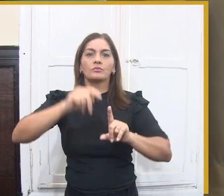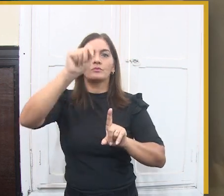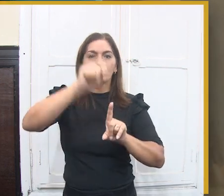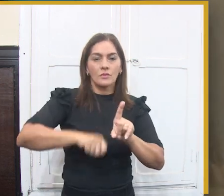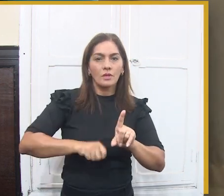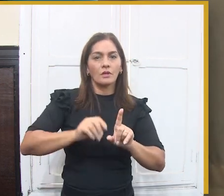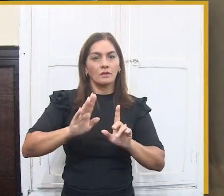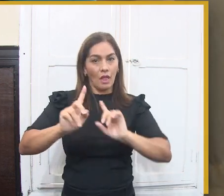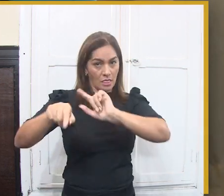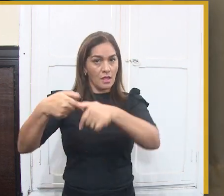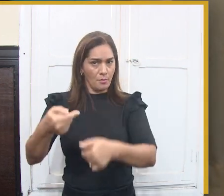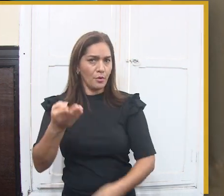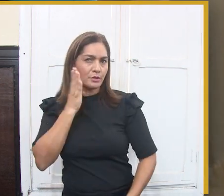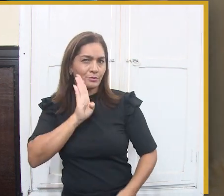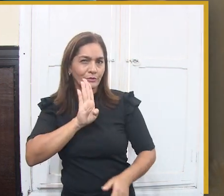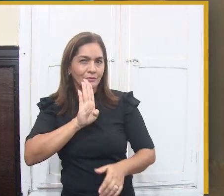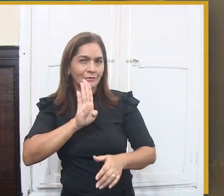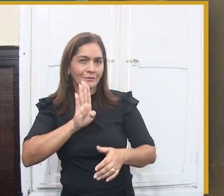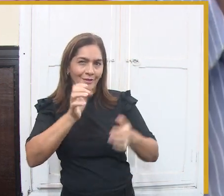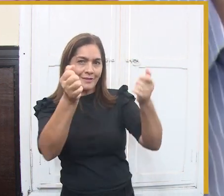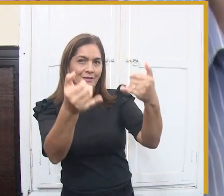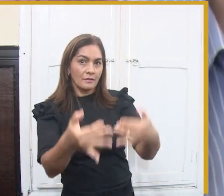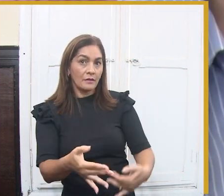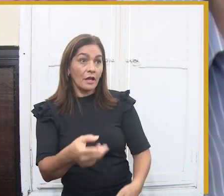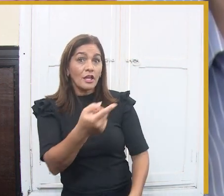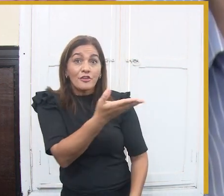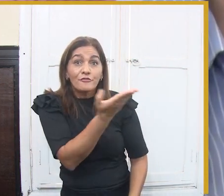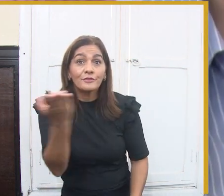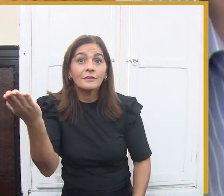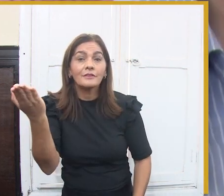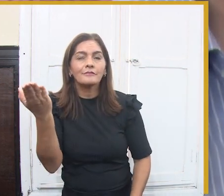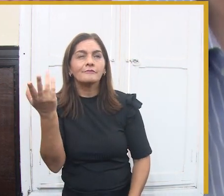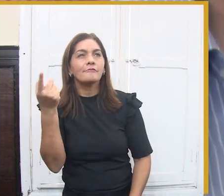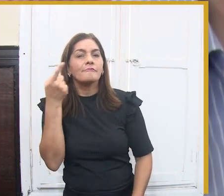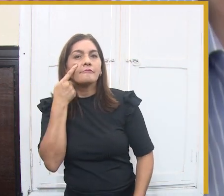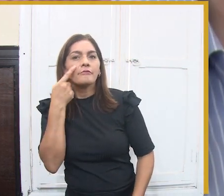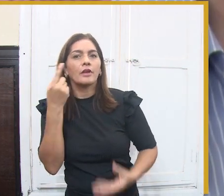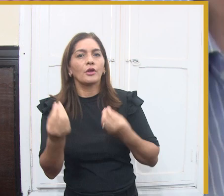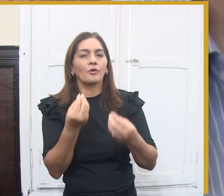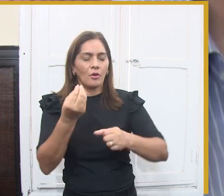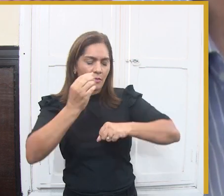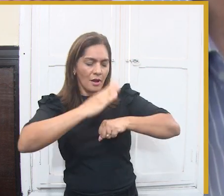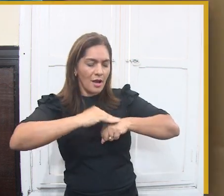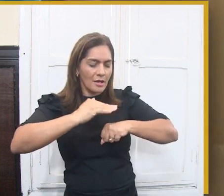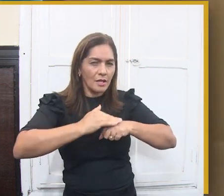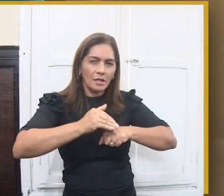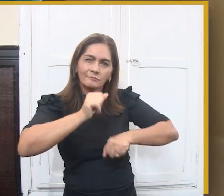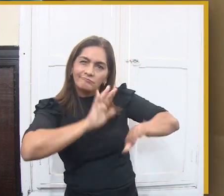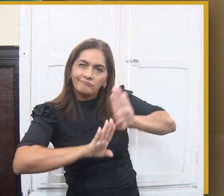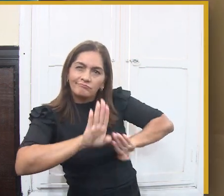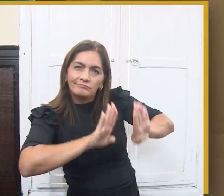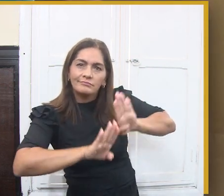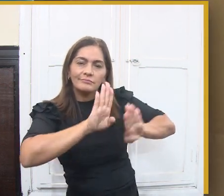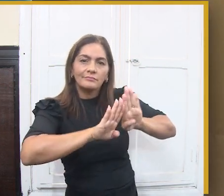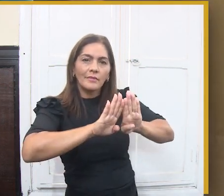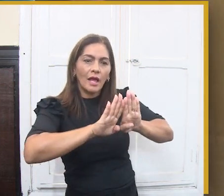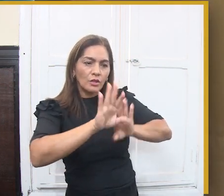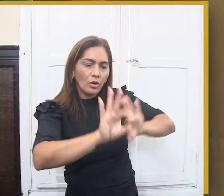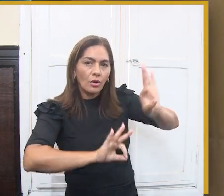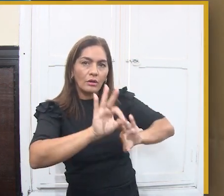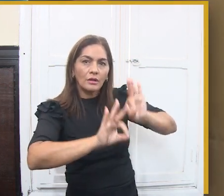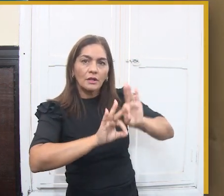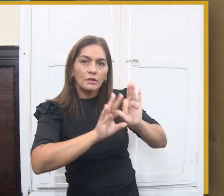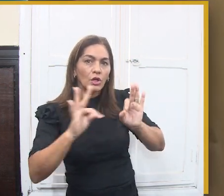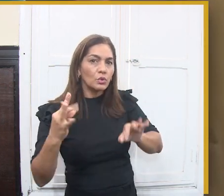só um evento, mas uma experiência. E essa experiência ser vivida ao longo de todo o São João, longo de todos os meses de junho,